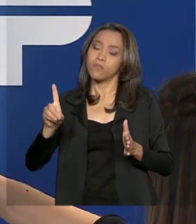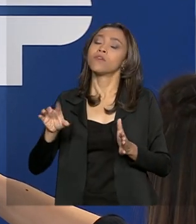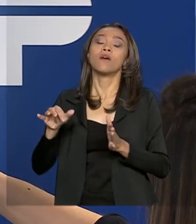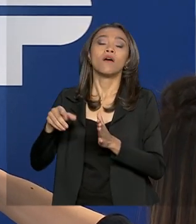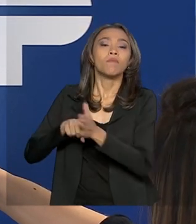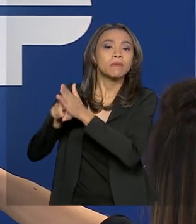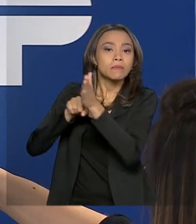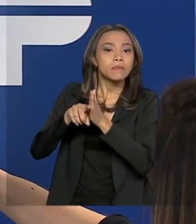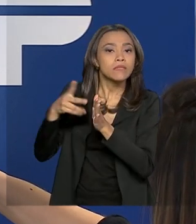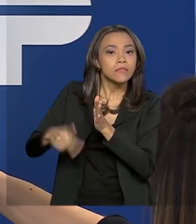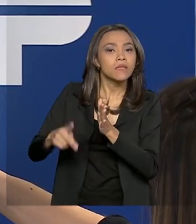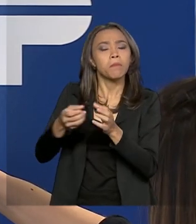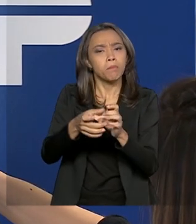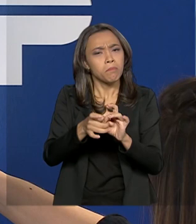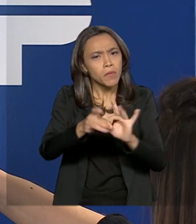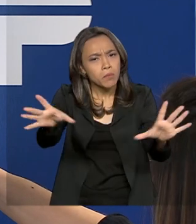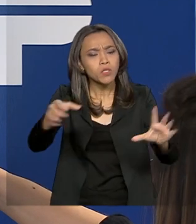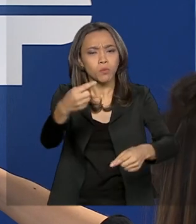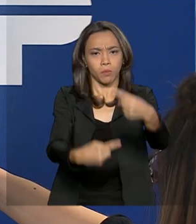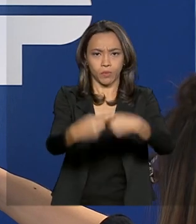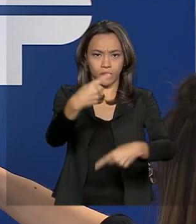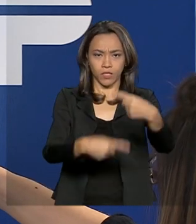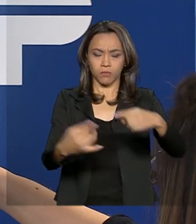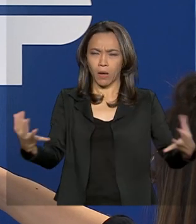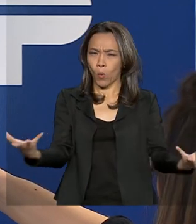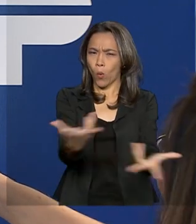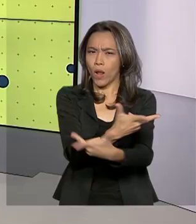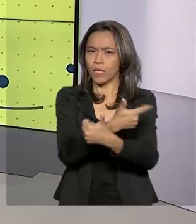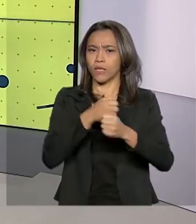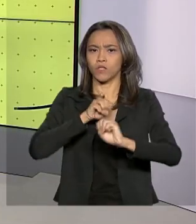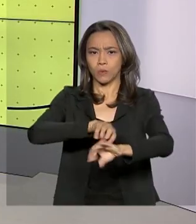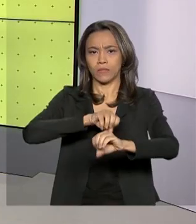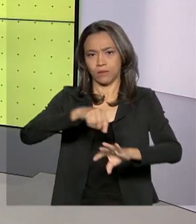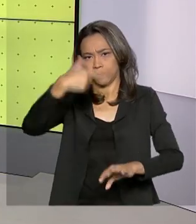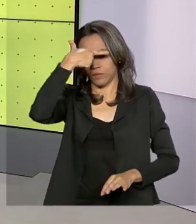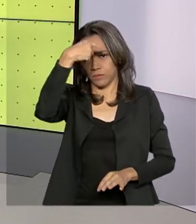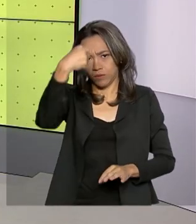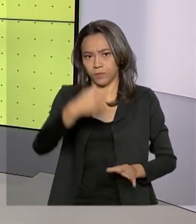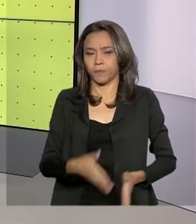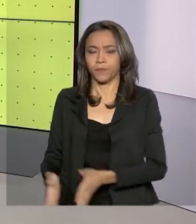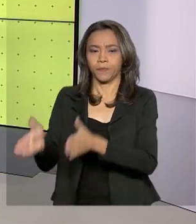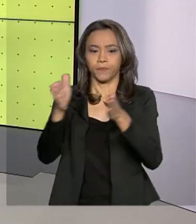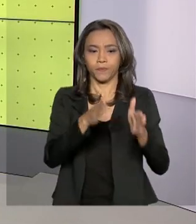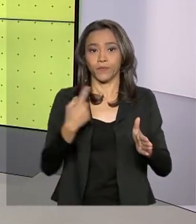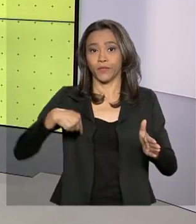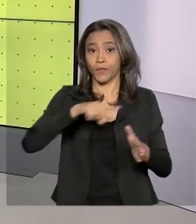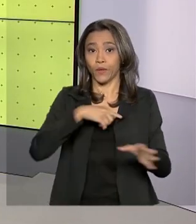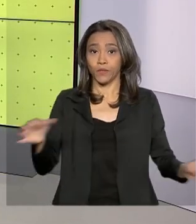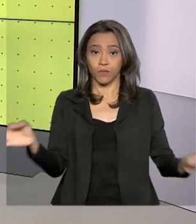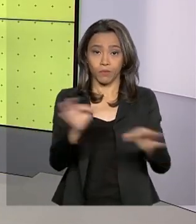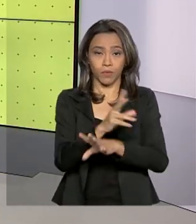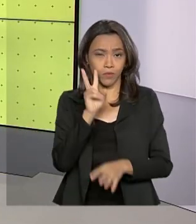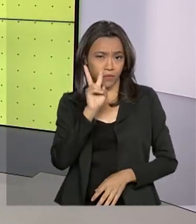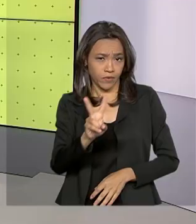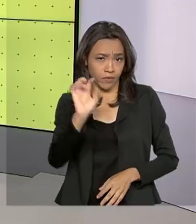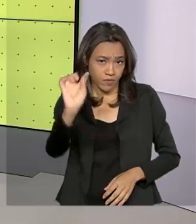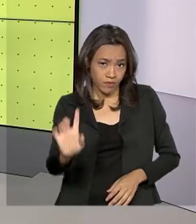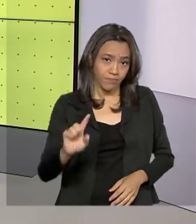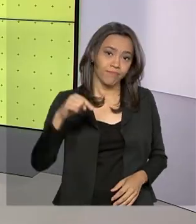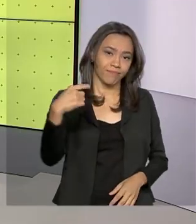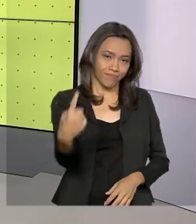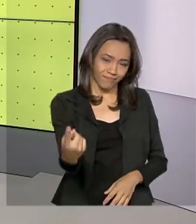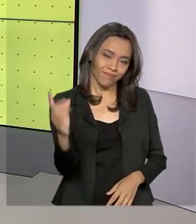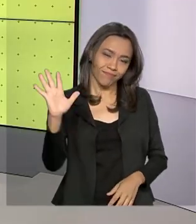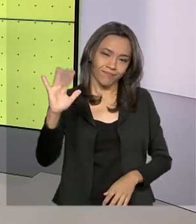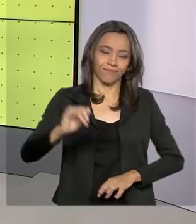de apoio à qualidade do ensino superior. A gente fica por aqui. Nos vemos, então, na próxima